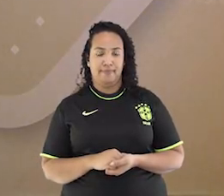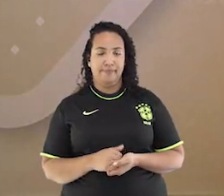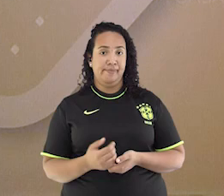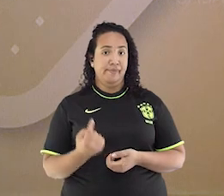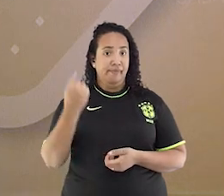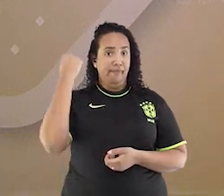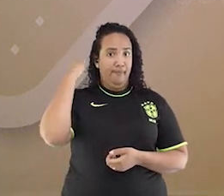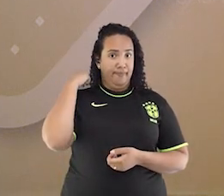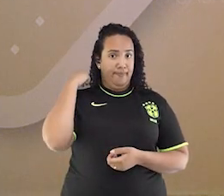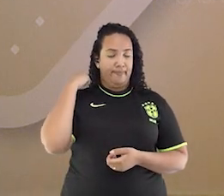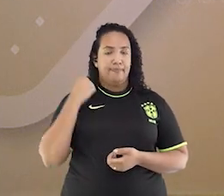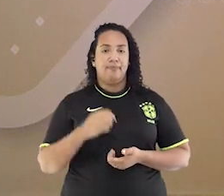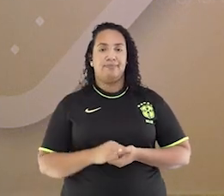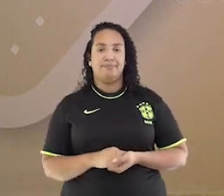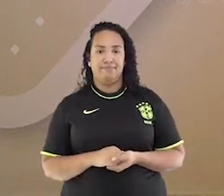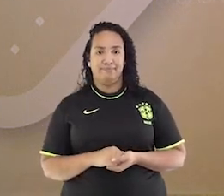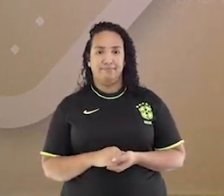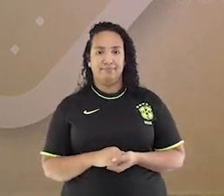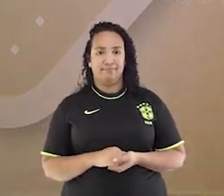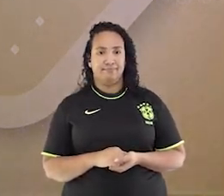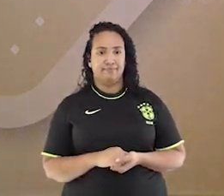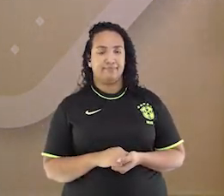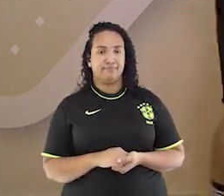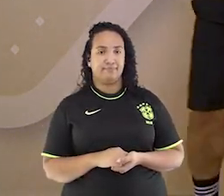Costas. Girou.